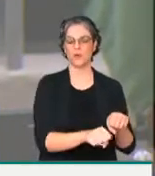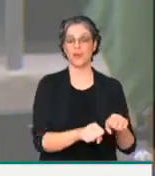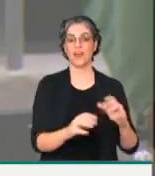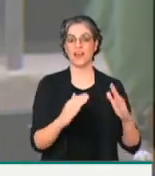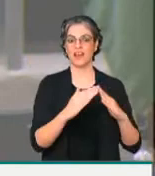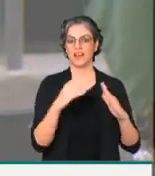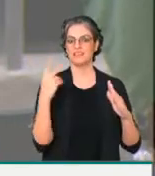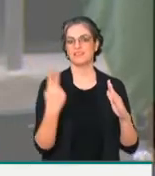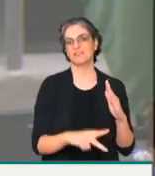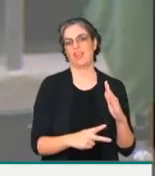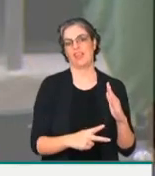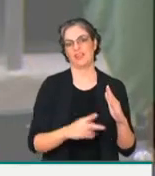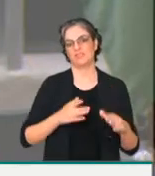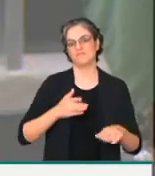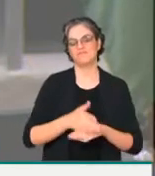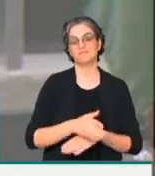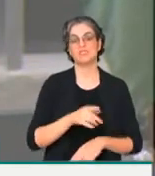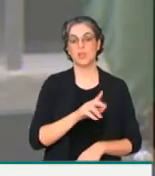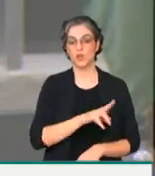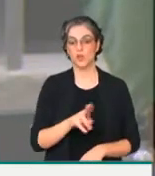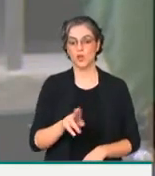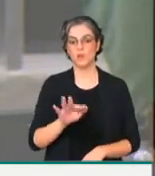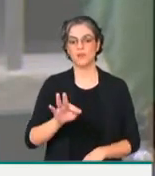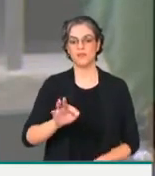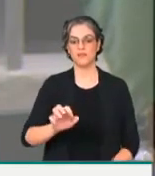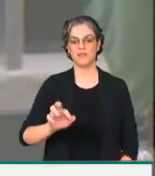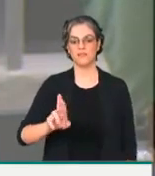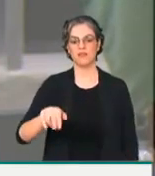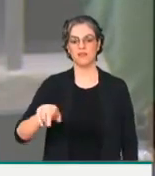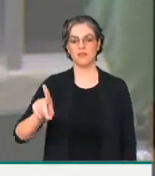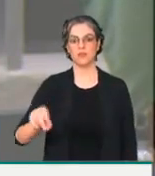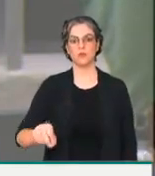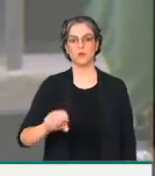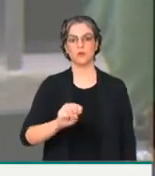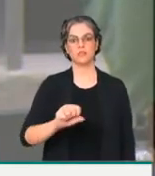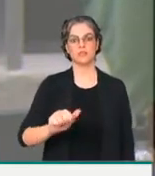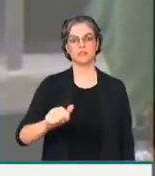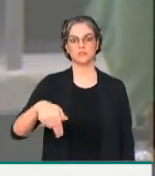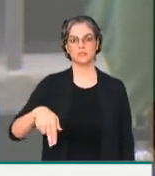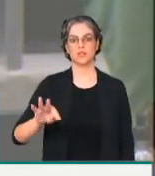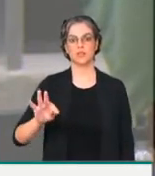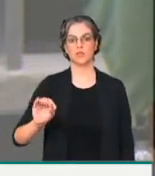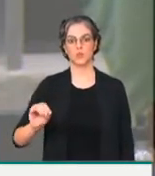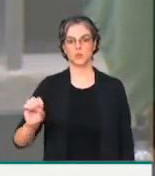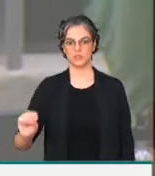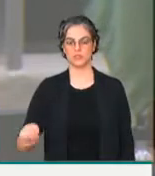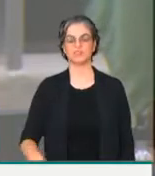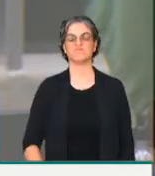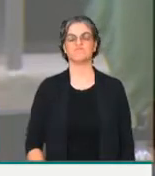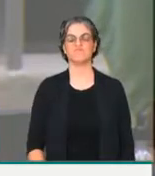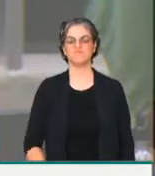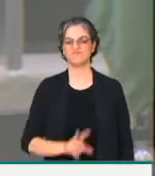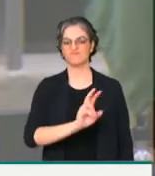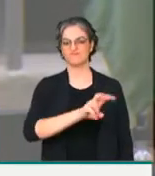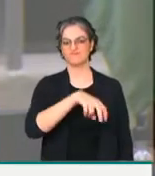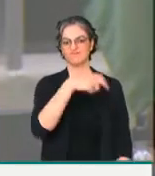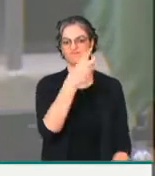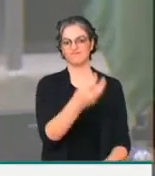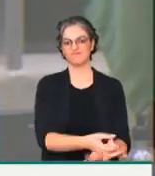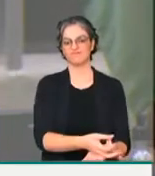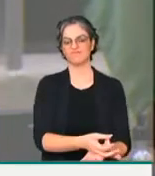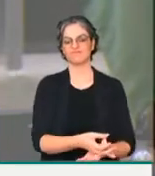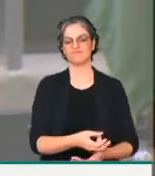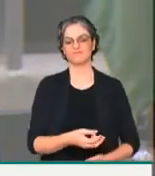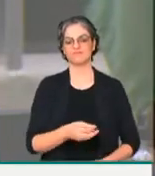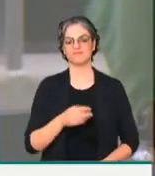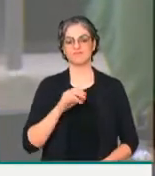própria casa. O nome dele é Fernando Santos. E essa morte do Fernando, do